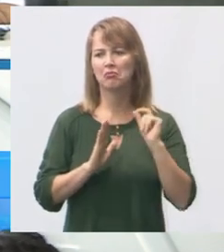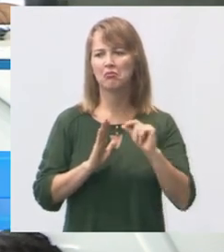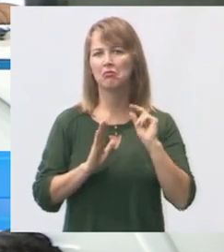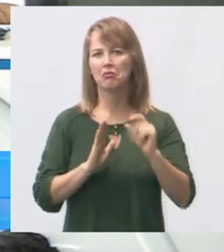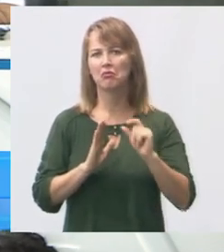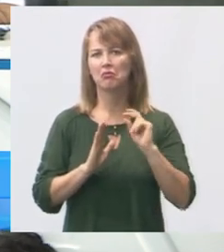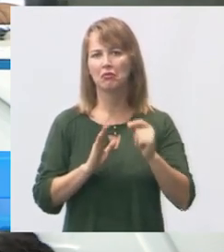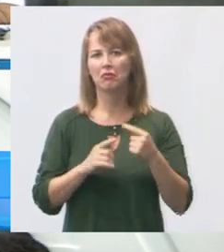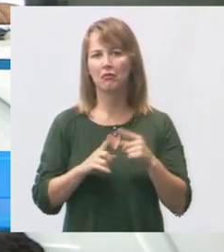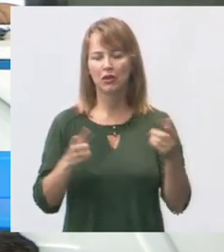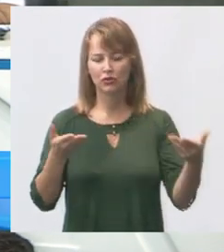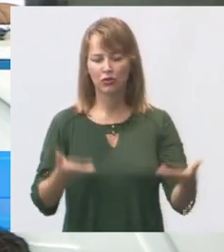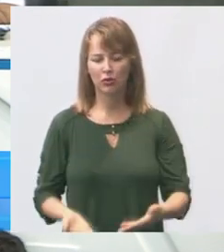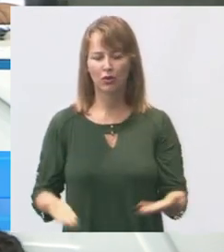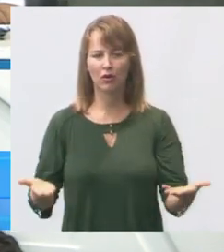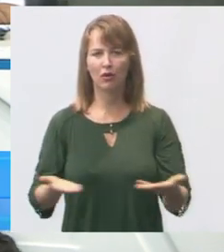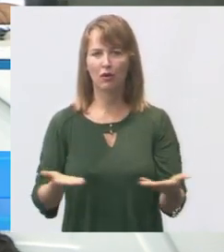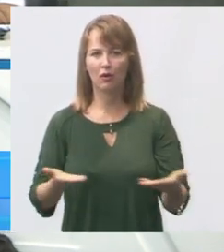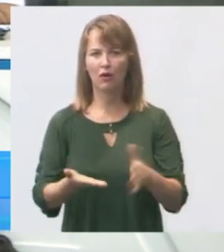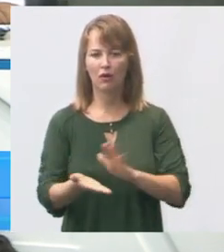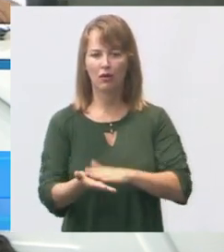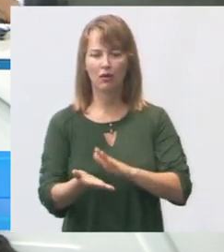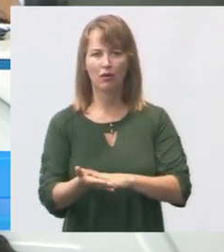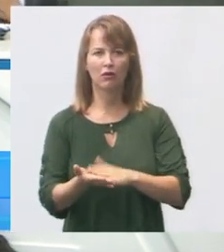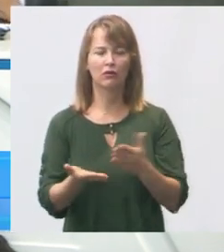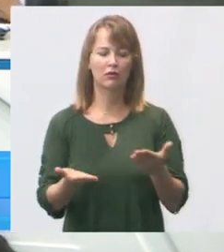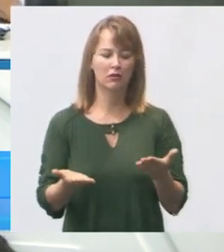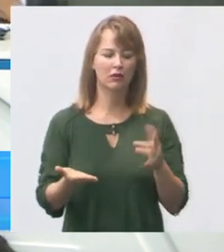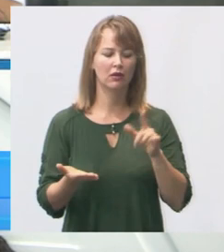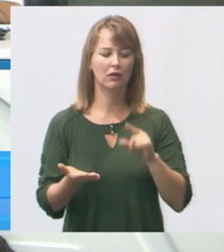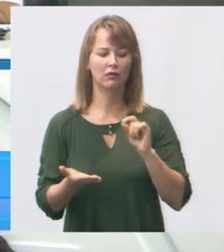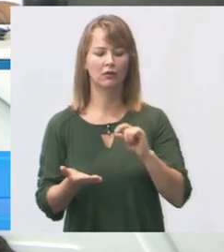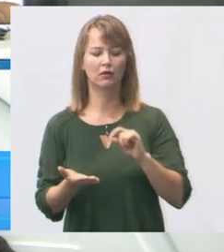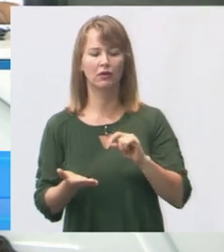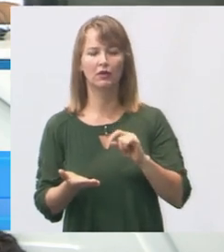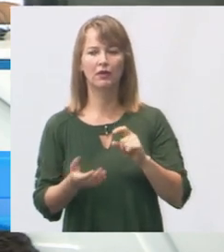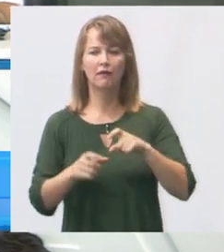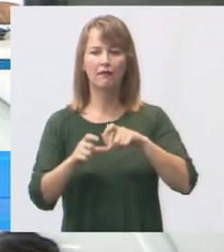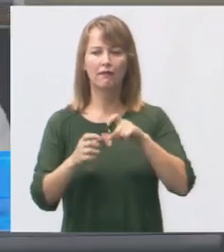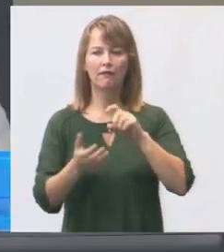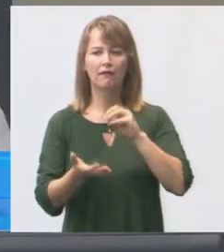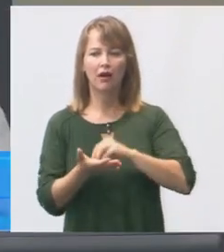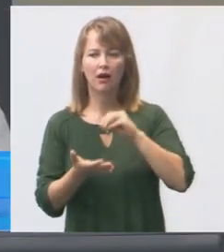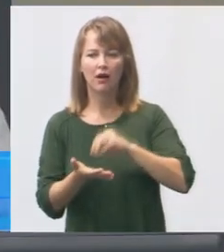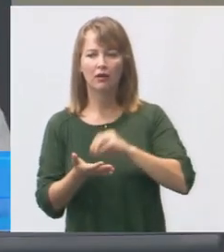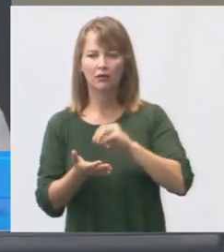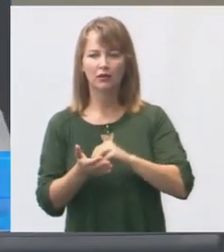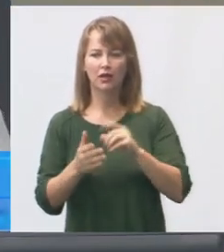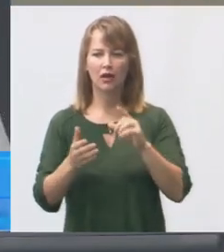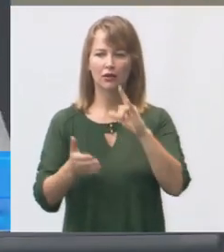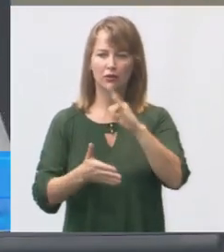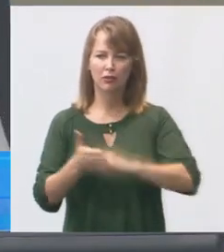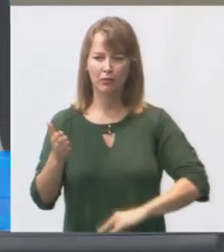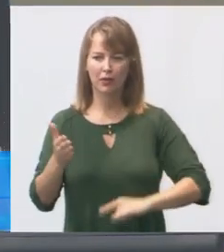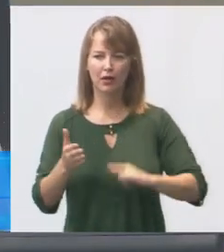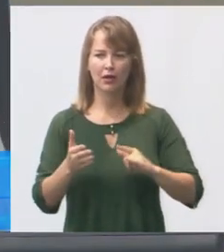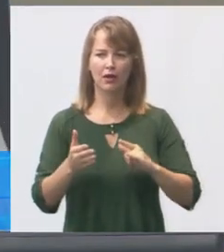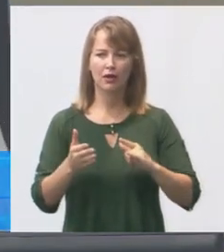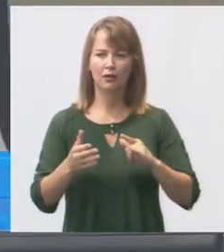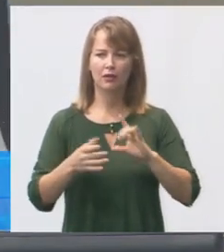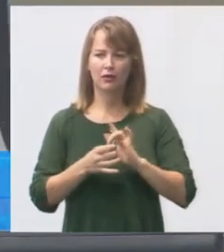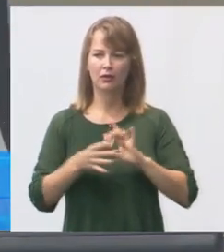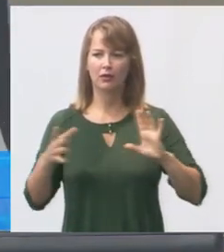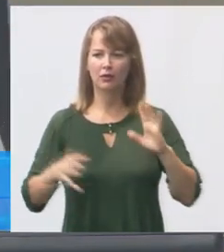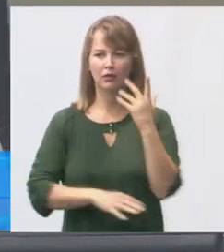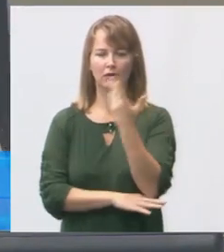mas chegou nas nossas mãos agora, é que está pendente de licença ambiental para a empresa iniciar a obra lá na